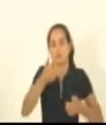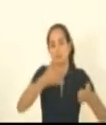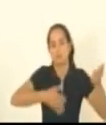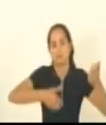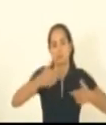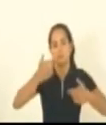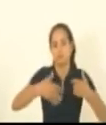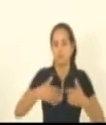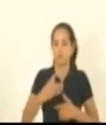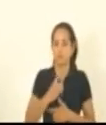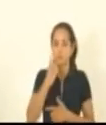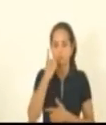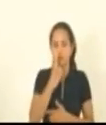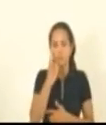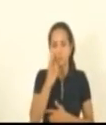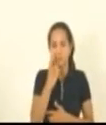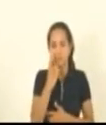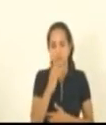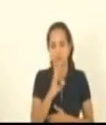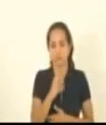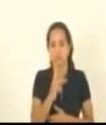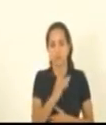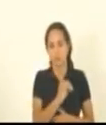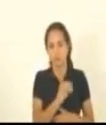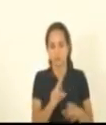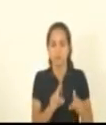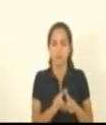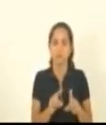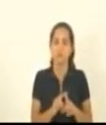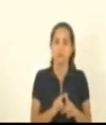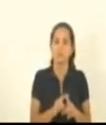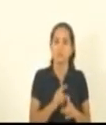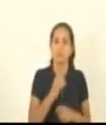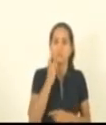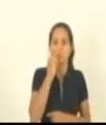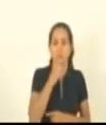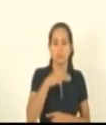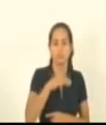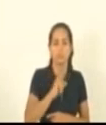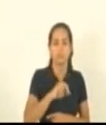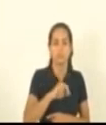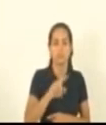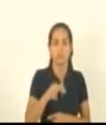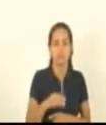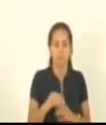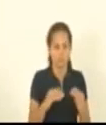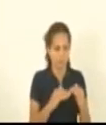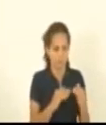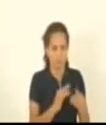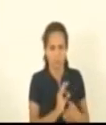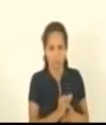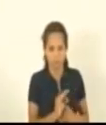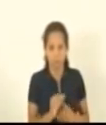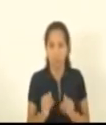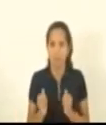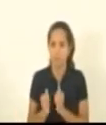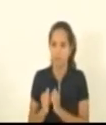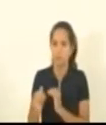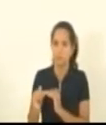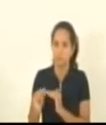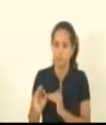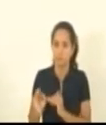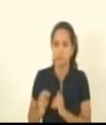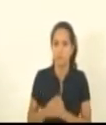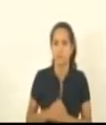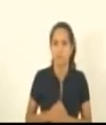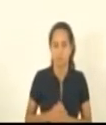deputado Thiago Hoffman deputado Mazinho dos Anjos concordam? comissão de finanças de acordo senhor presidente concordam